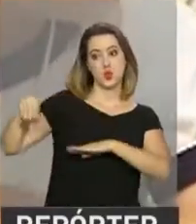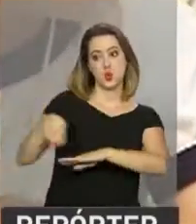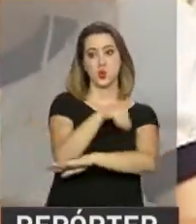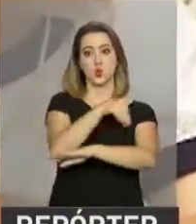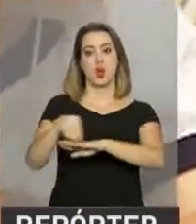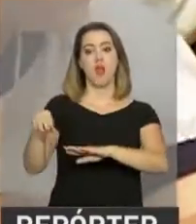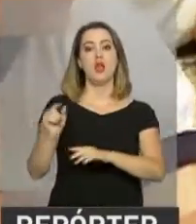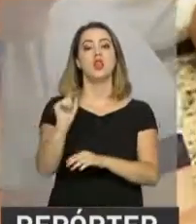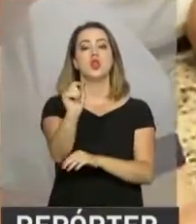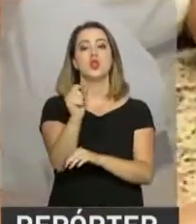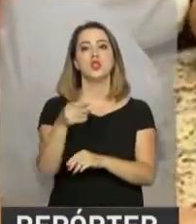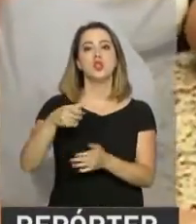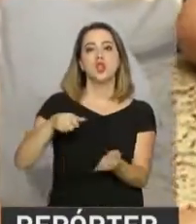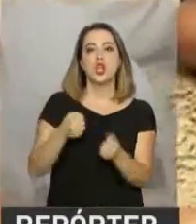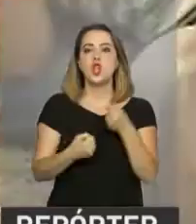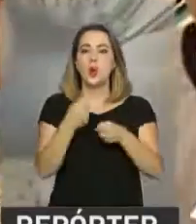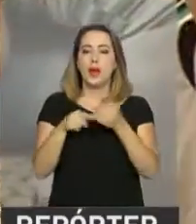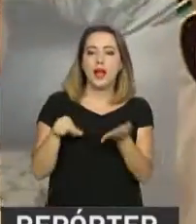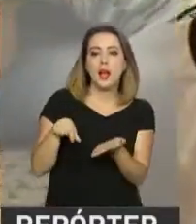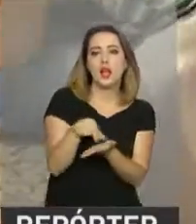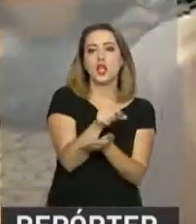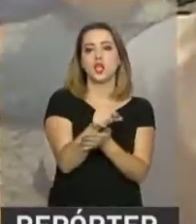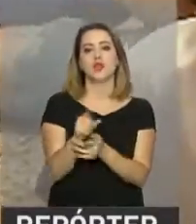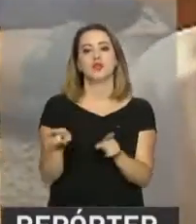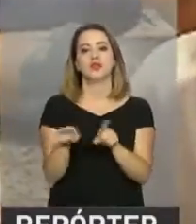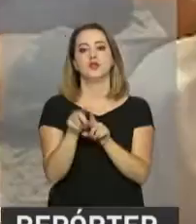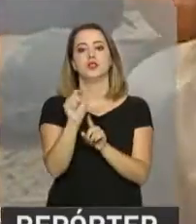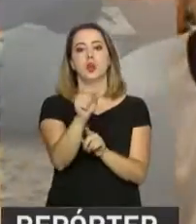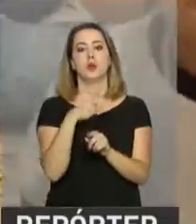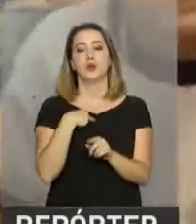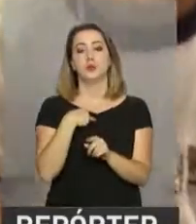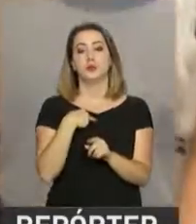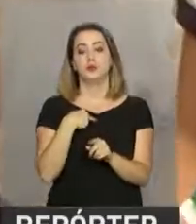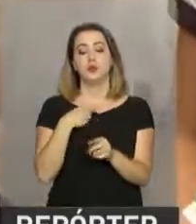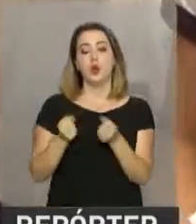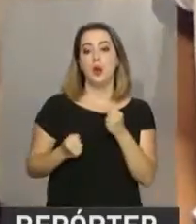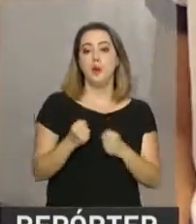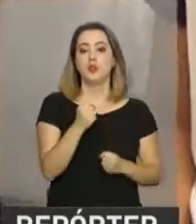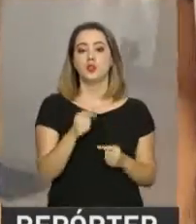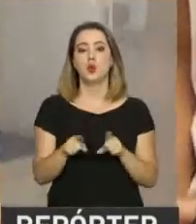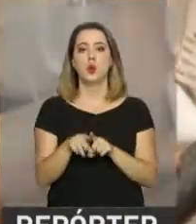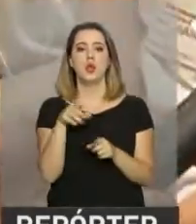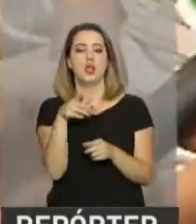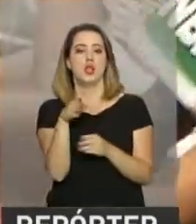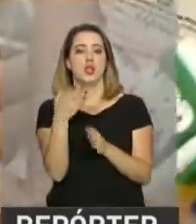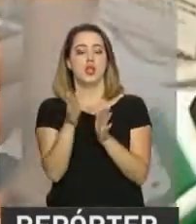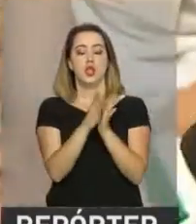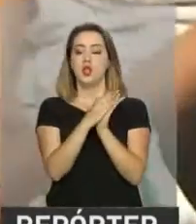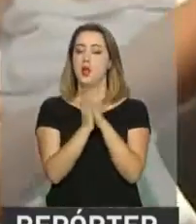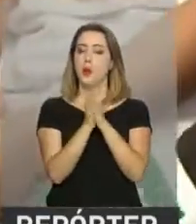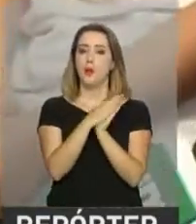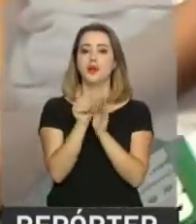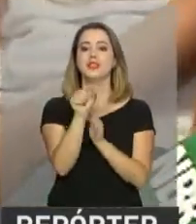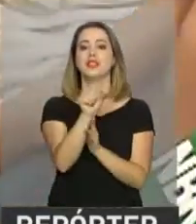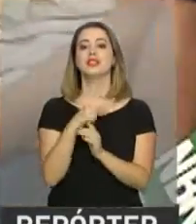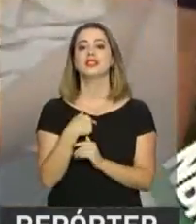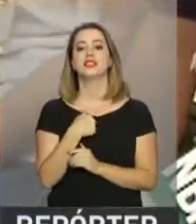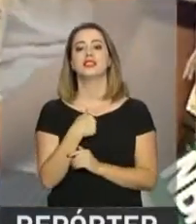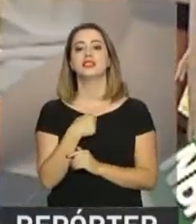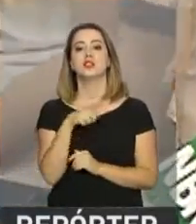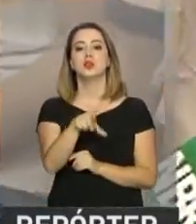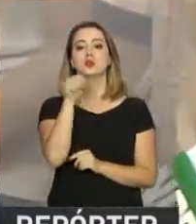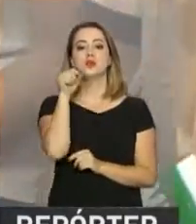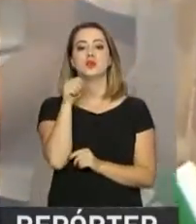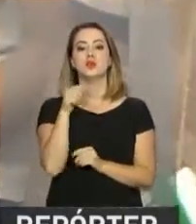Quest Pell e um Pokémon. Eu pedi um patinete. Eu escolho boneca. E você? Eu